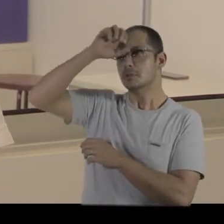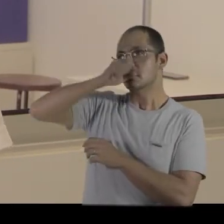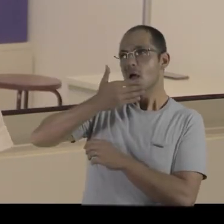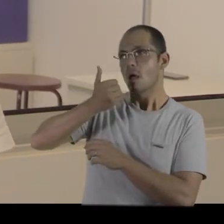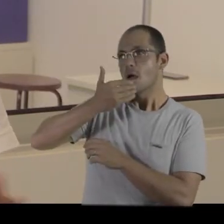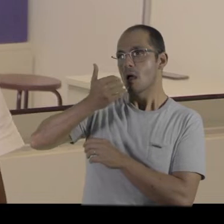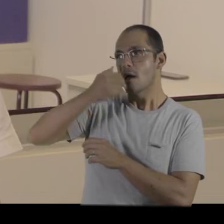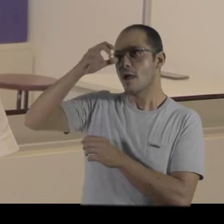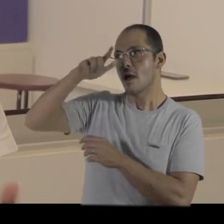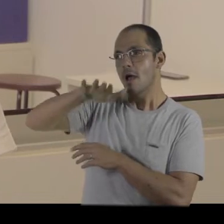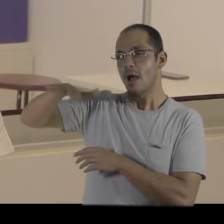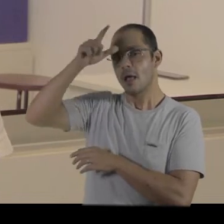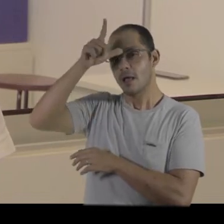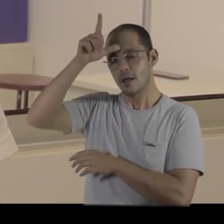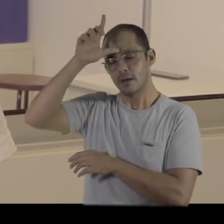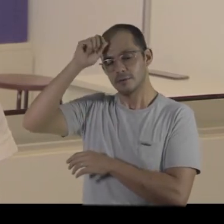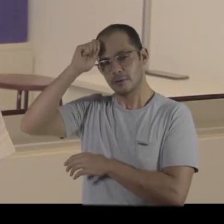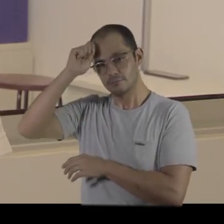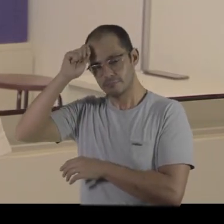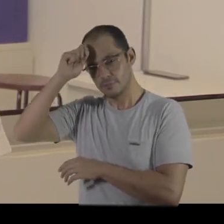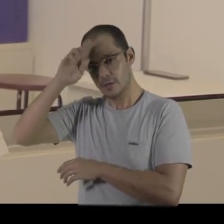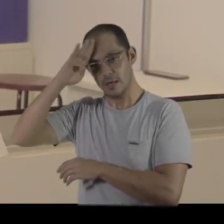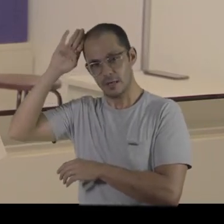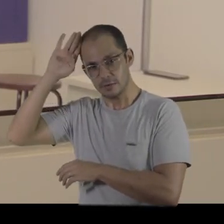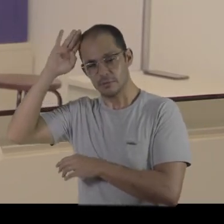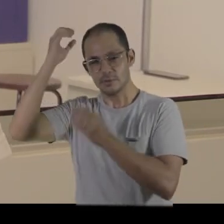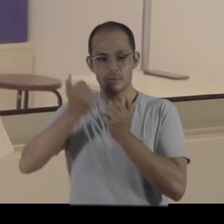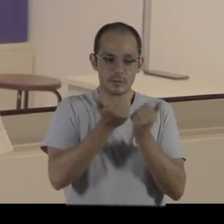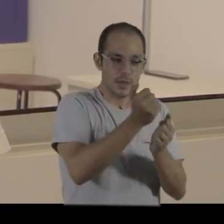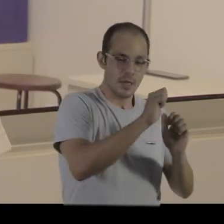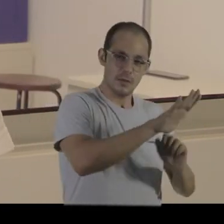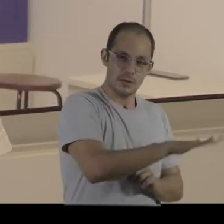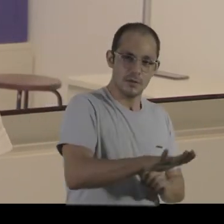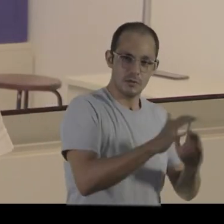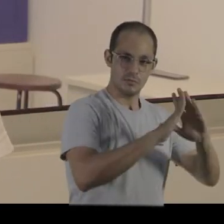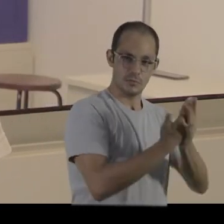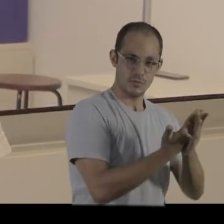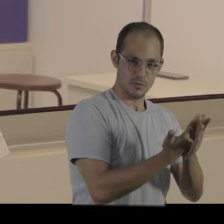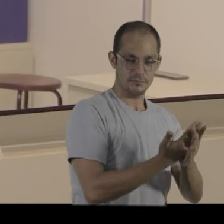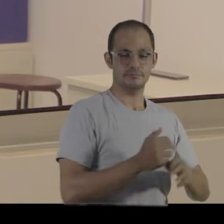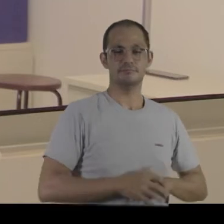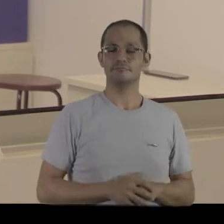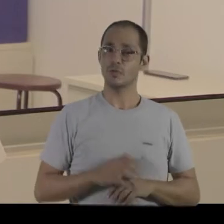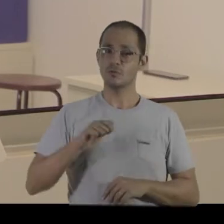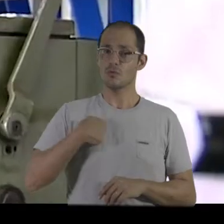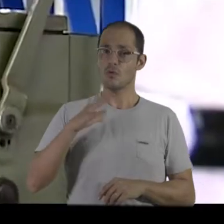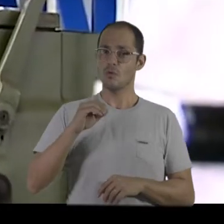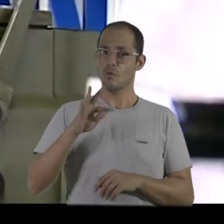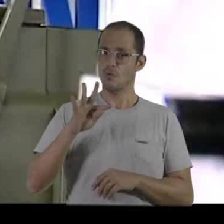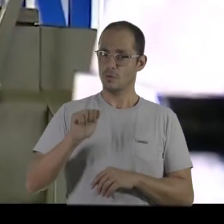trazer isso da universidade, da área acadêmica, como um conhecimento científico para essas crianças terem acesso a uma educação melhor.